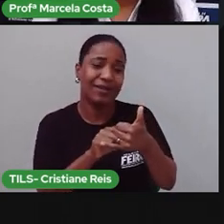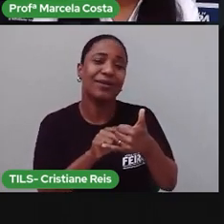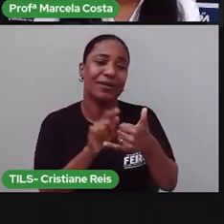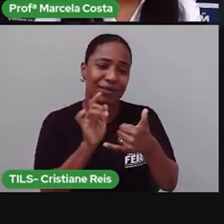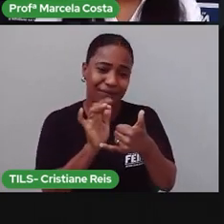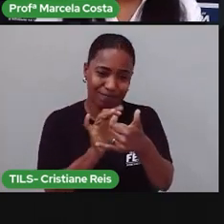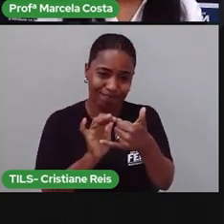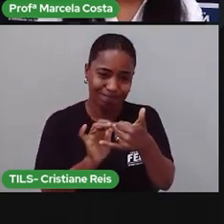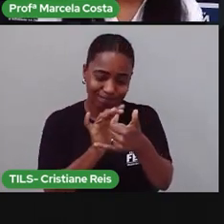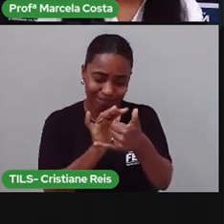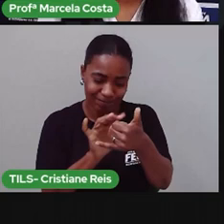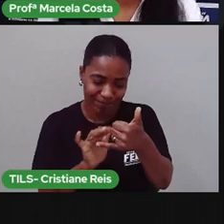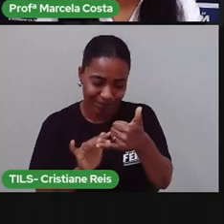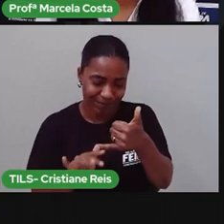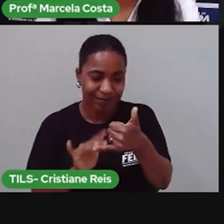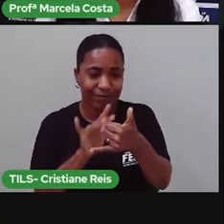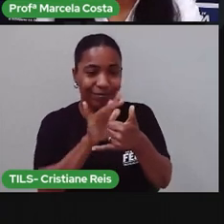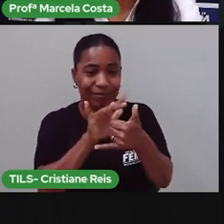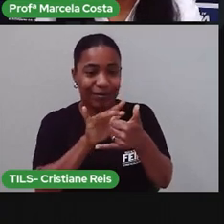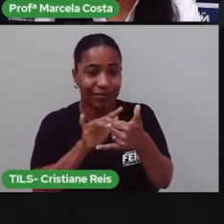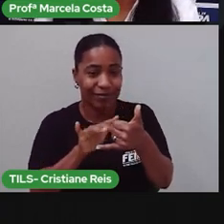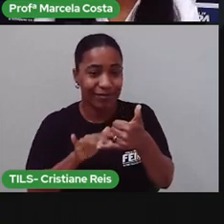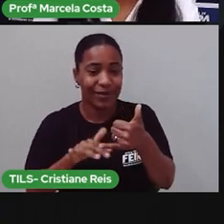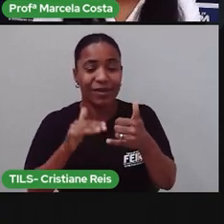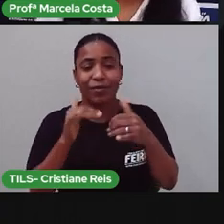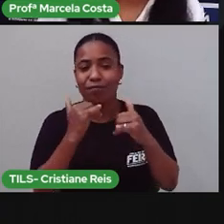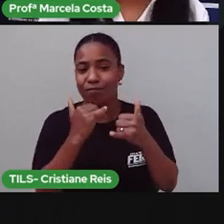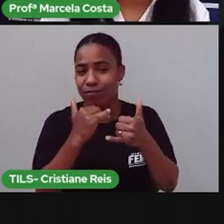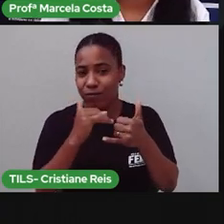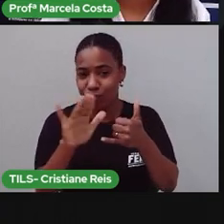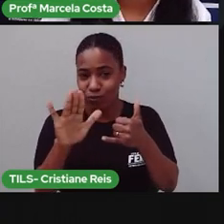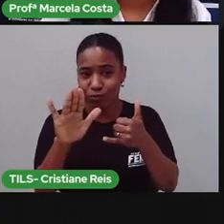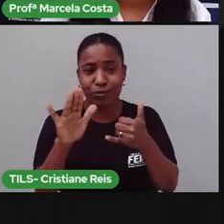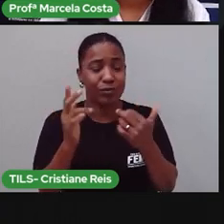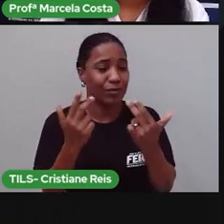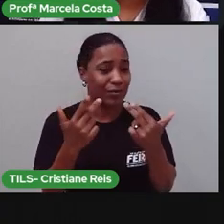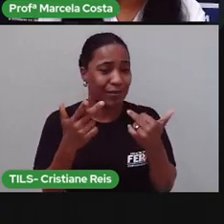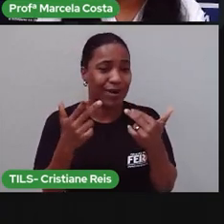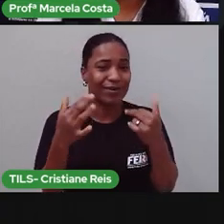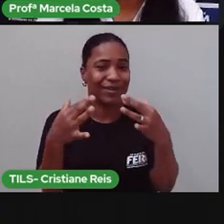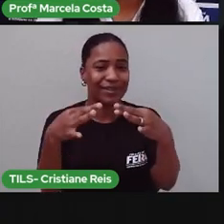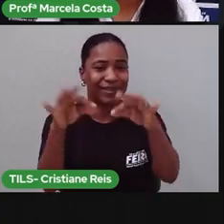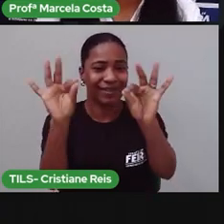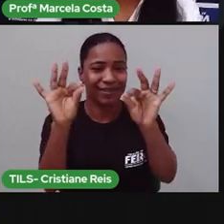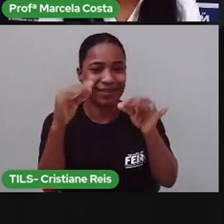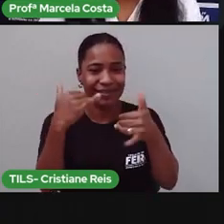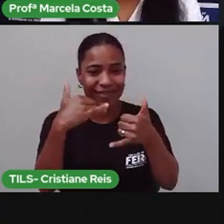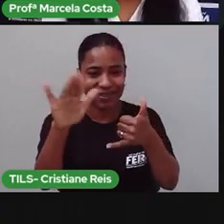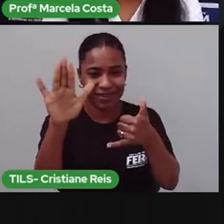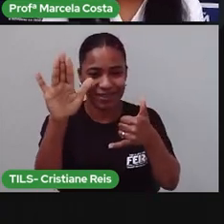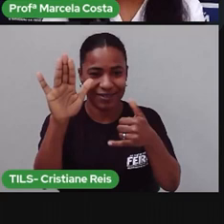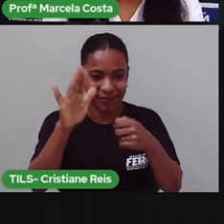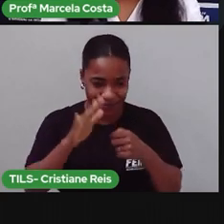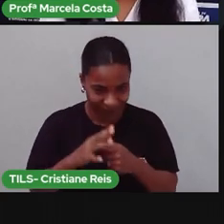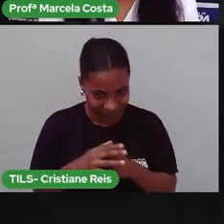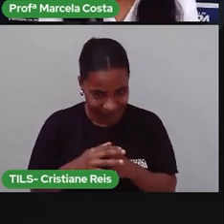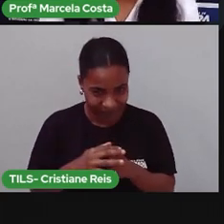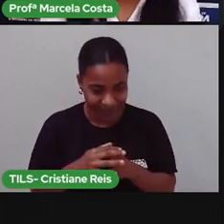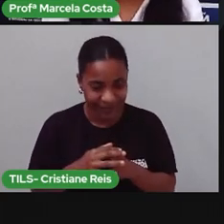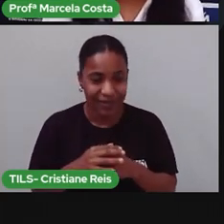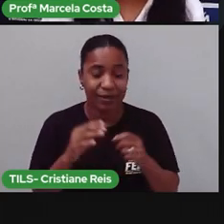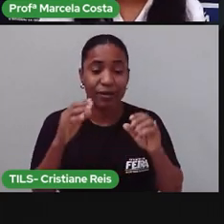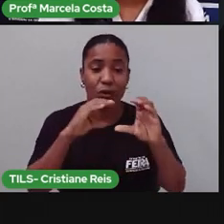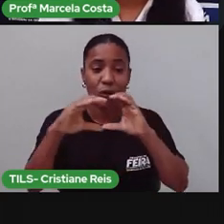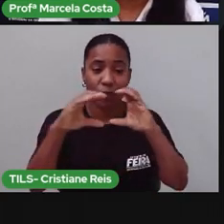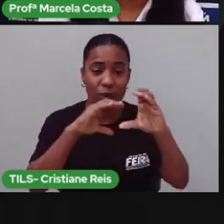escrevem ali nos aplicativos de mensagem rápida, como o WhatsApp, onde as pessoas também se utilizam para se comunicar, para